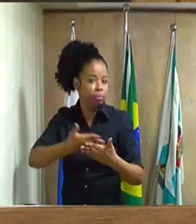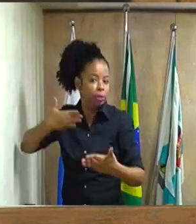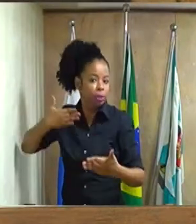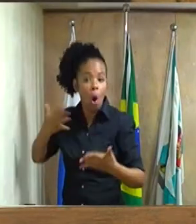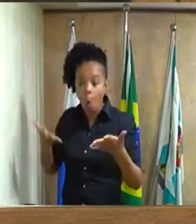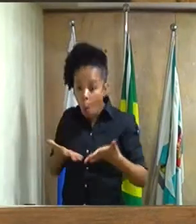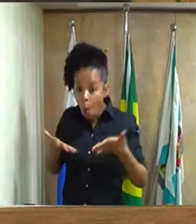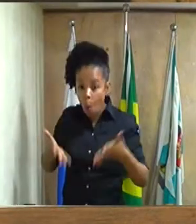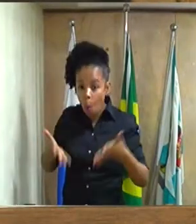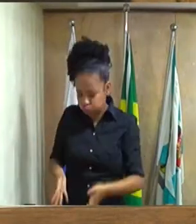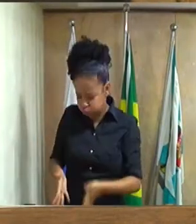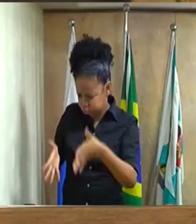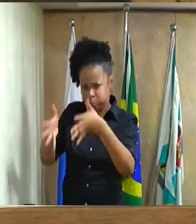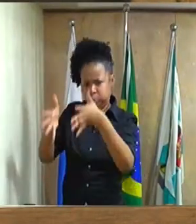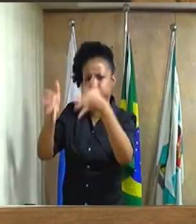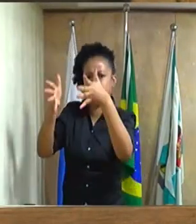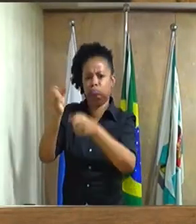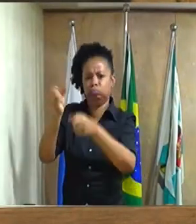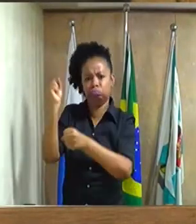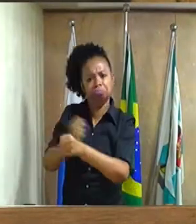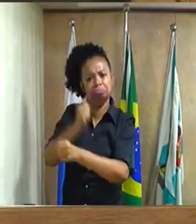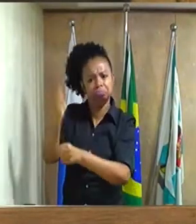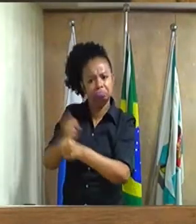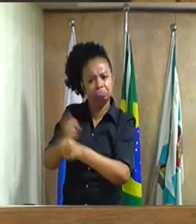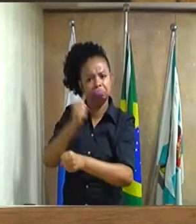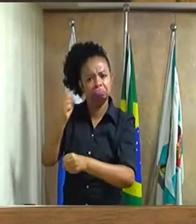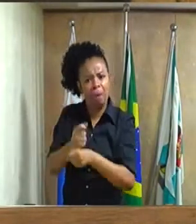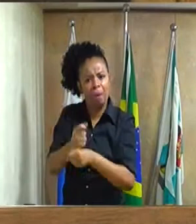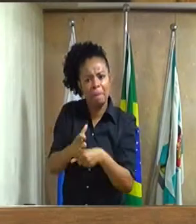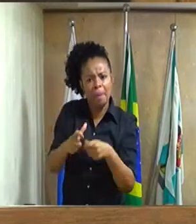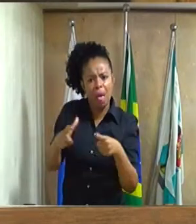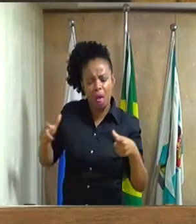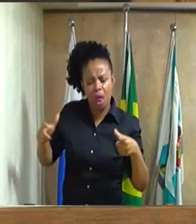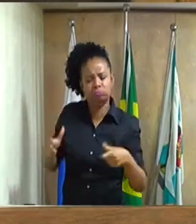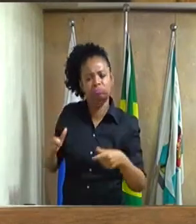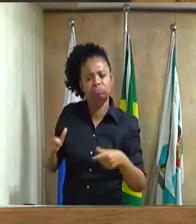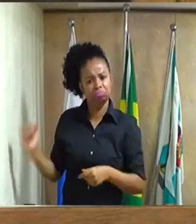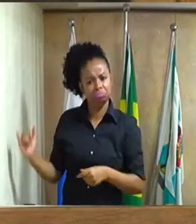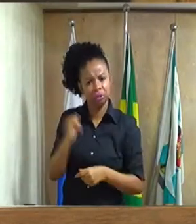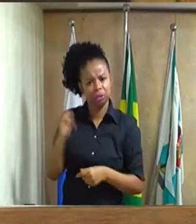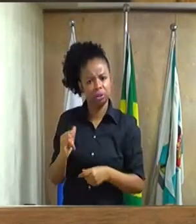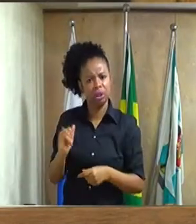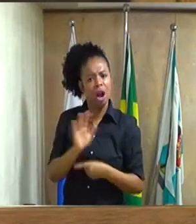e ali vai atender as mulheres de Duque de Caxias.